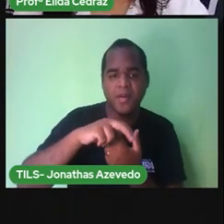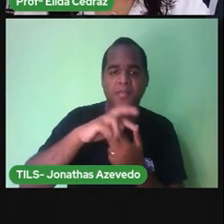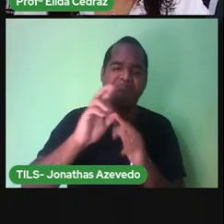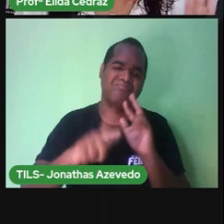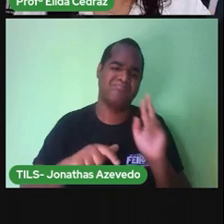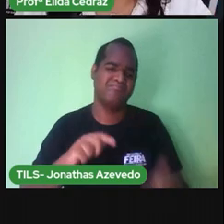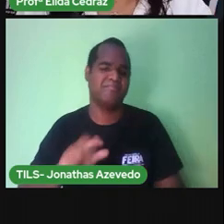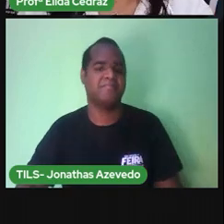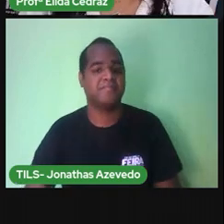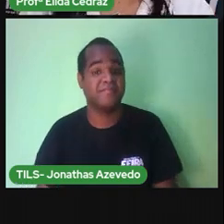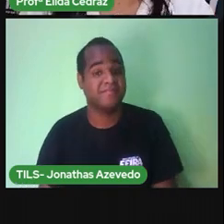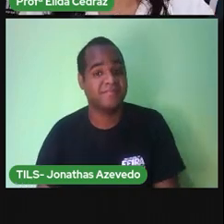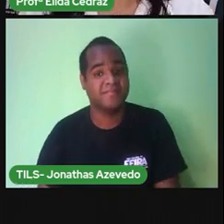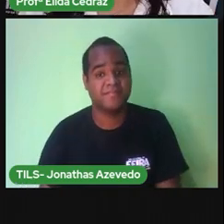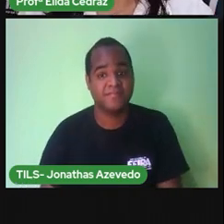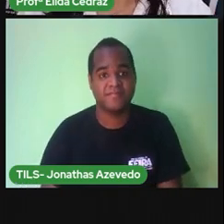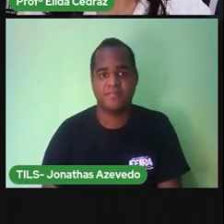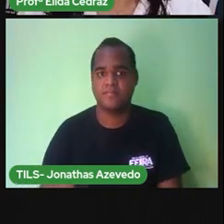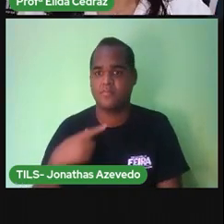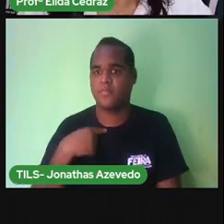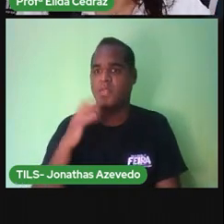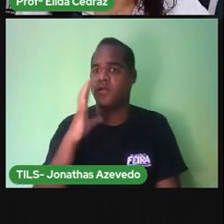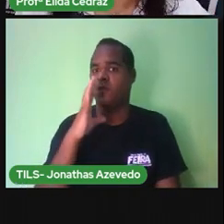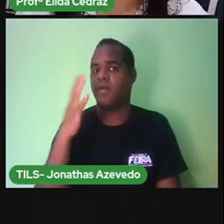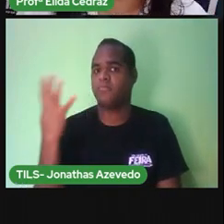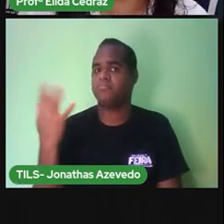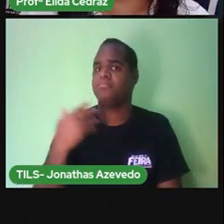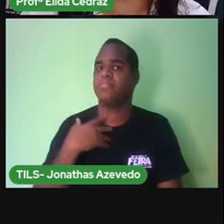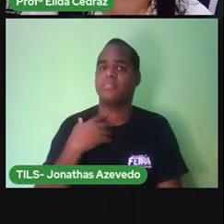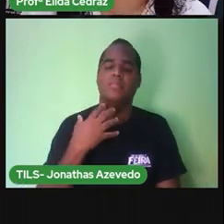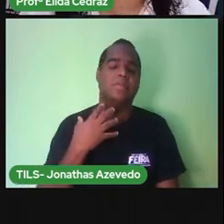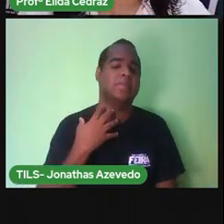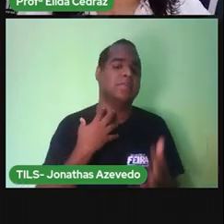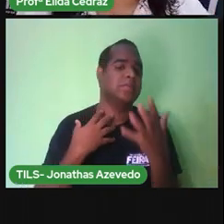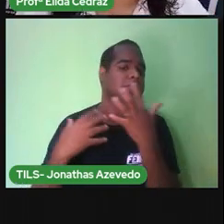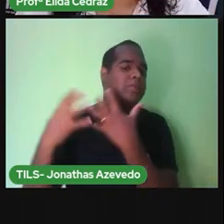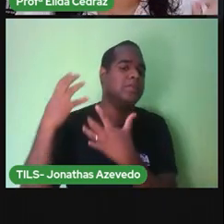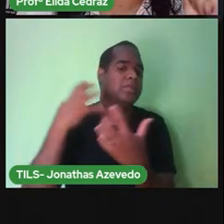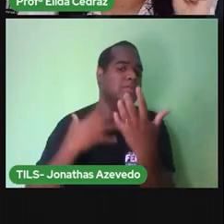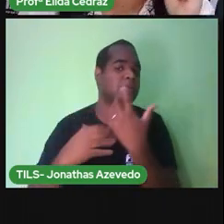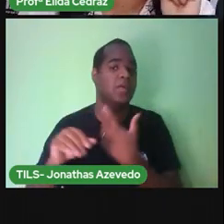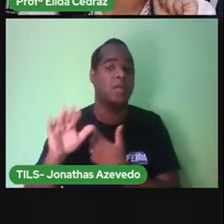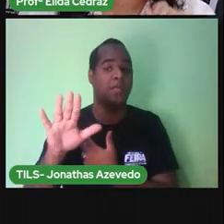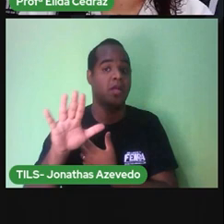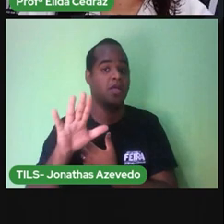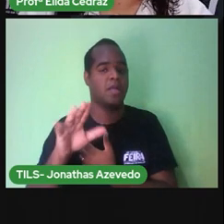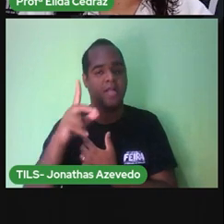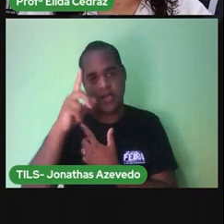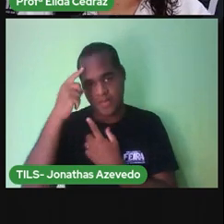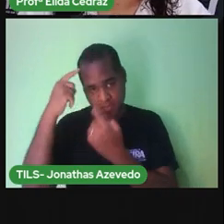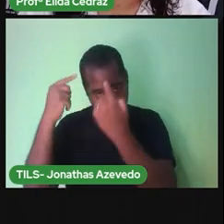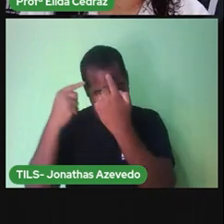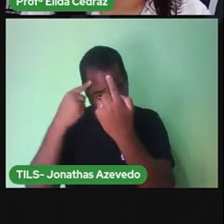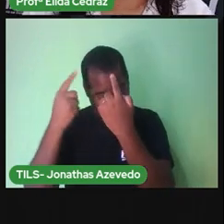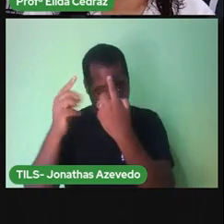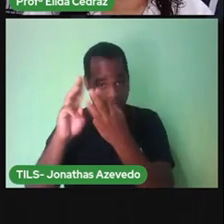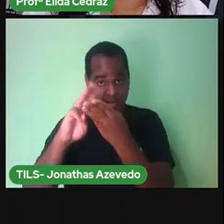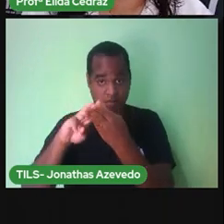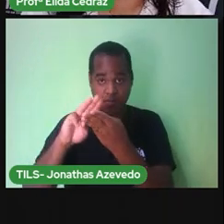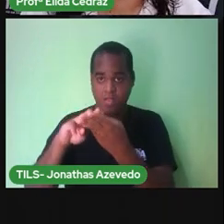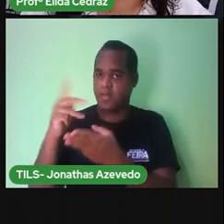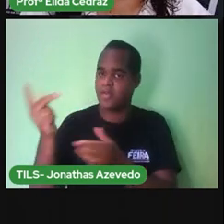Eu fiquei engalhada numa árvore Mas o mede palmo Mas as suas ideias matemáticas